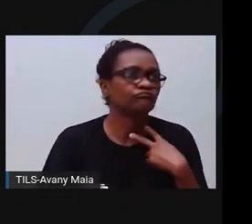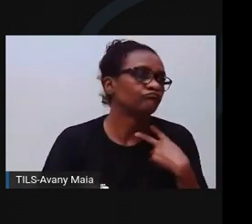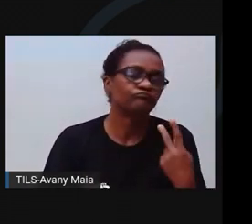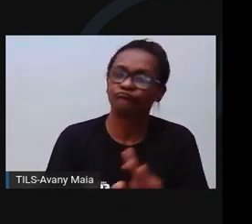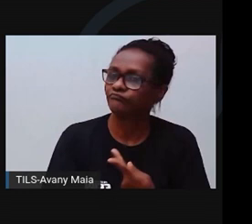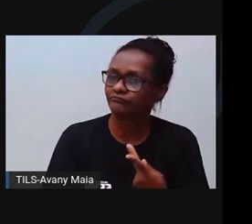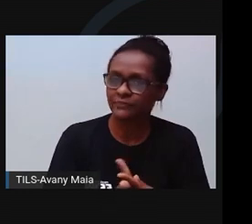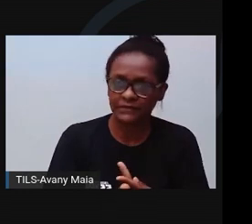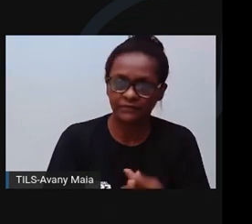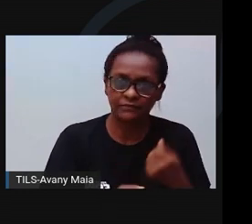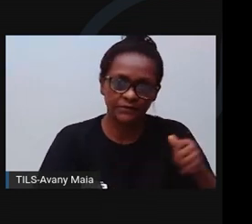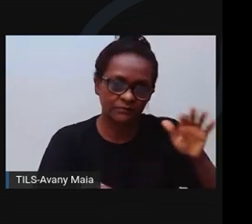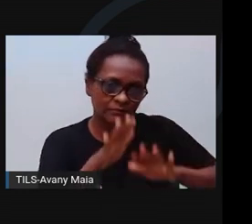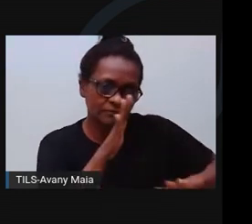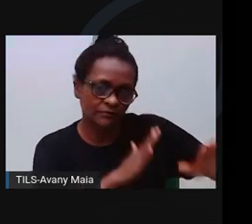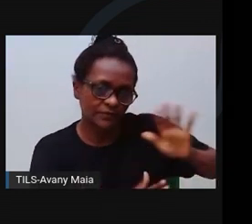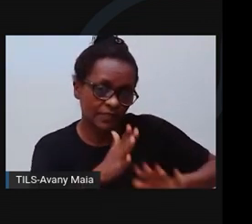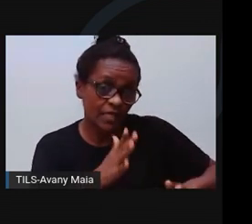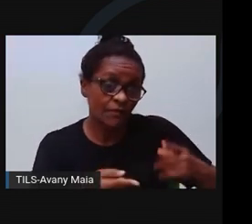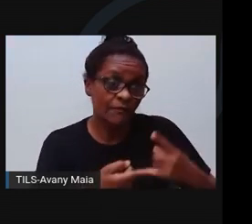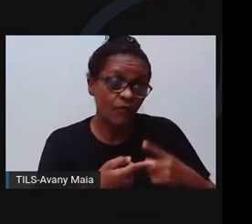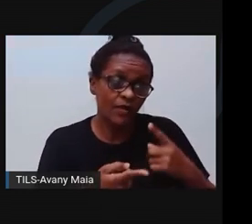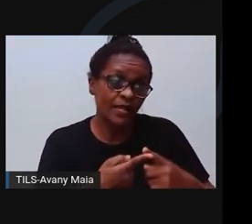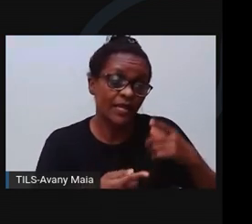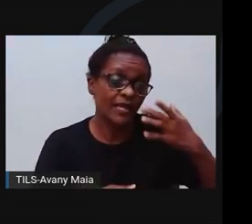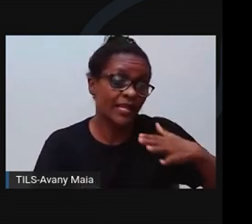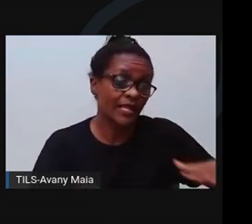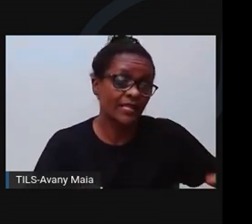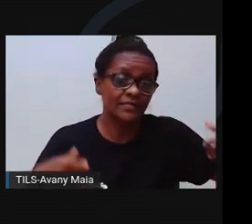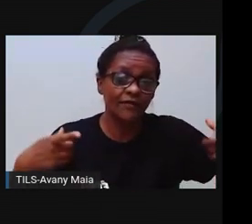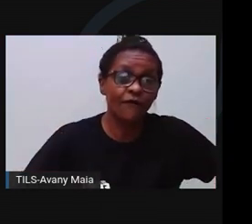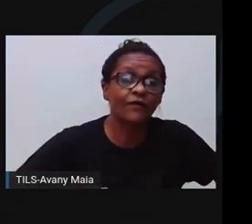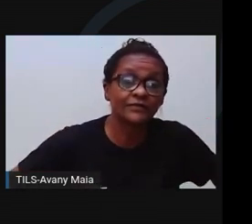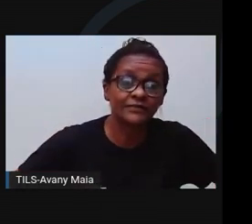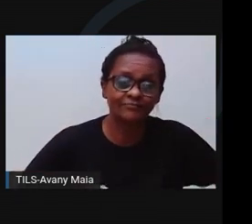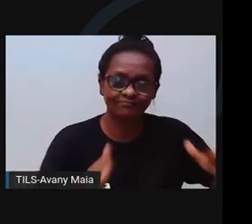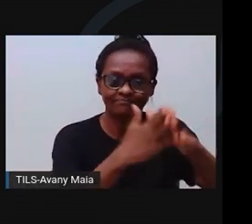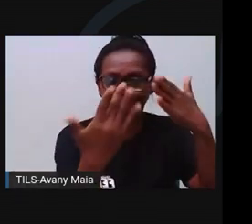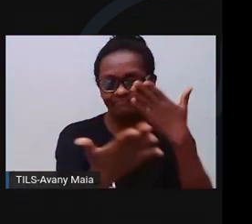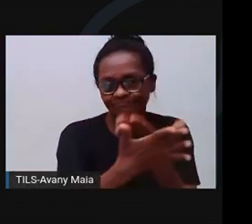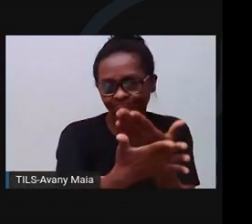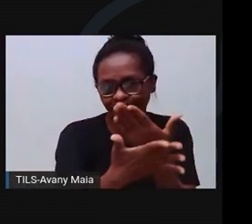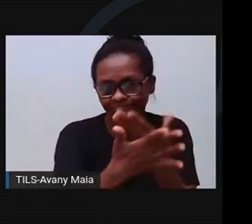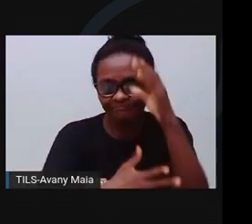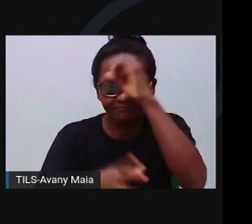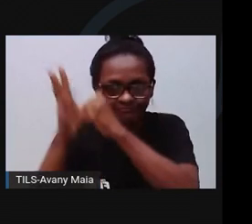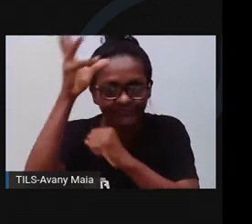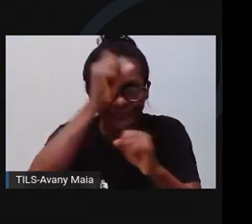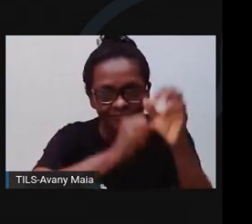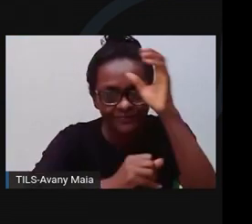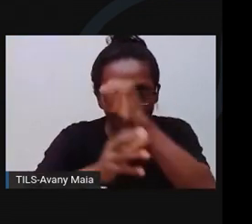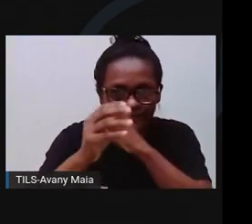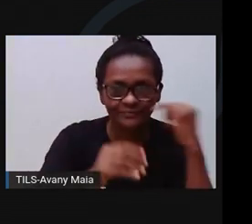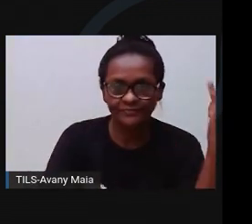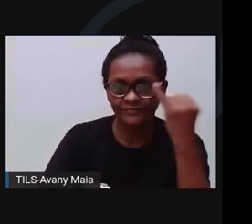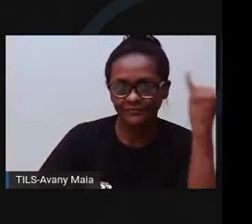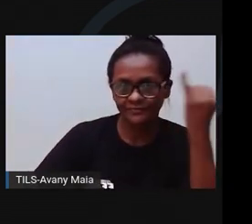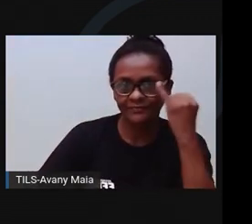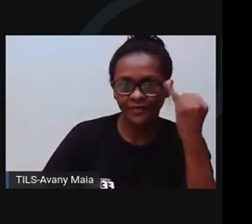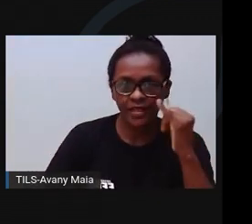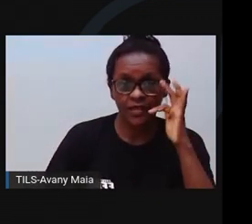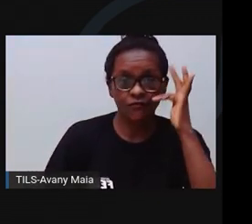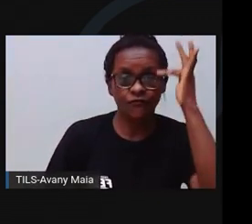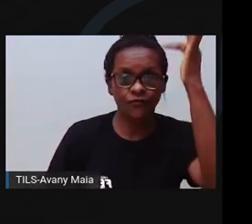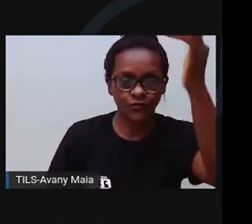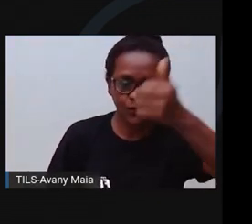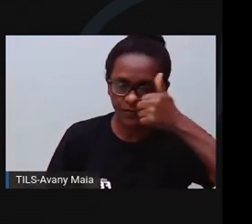criançada. A resposta é o estudo. Para que nos tornemos uma parte de tudo. Ao invés de um pedaço de